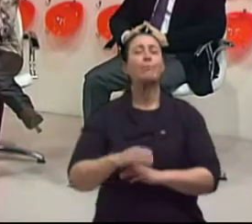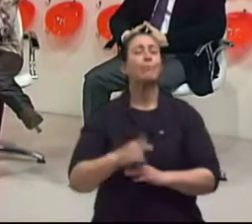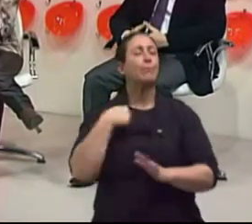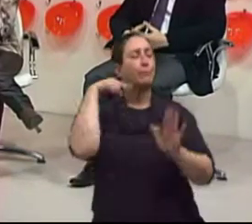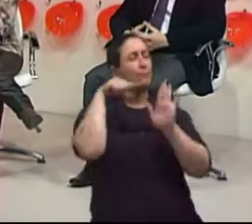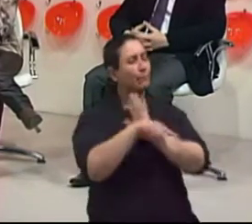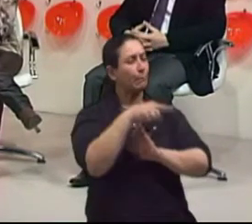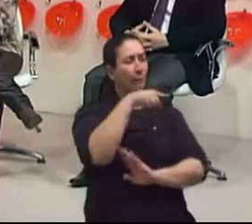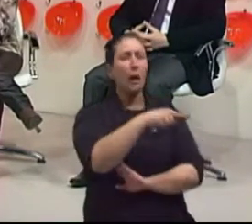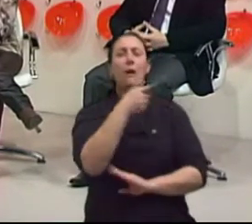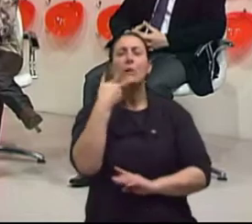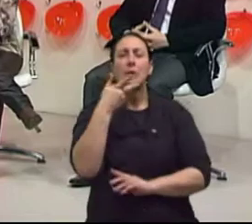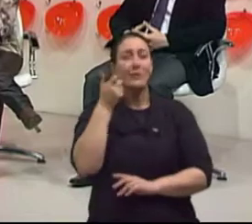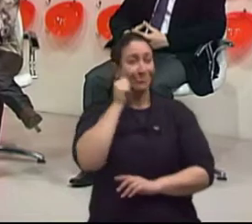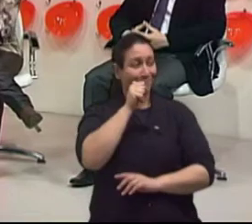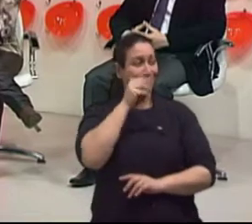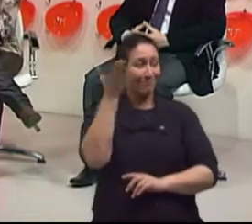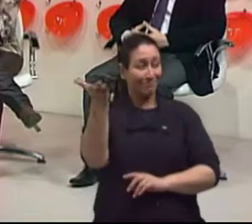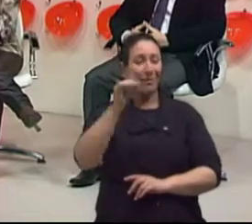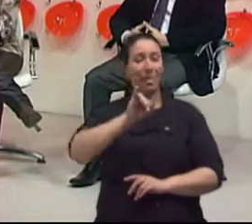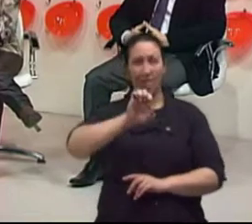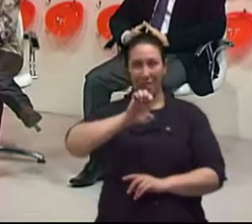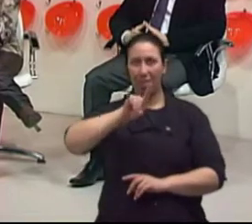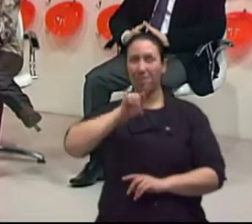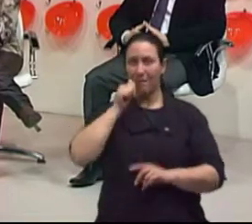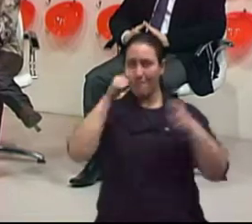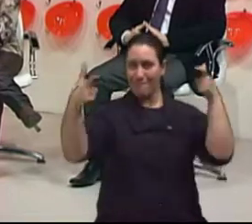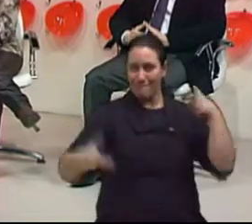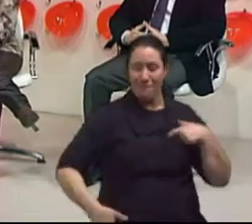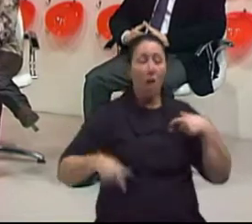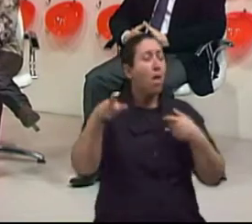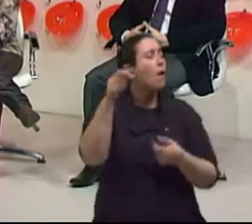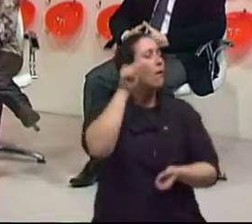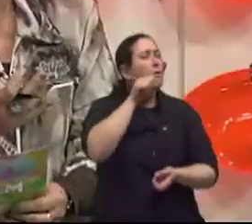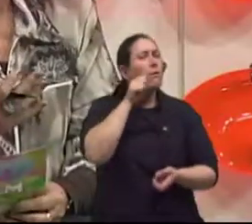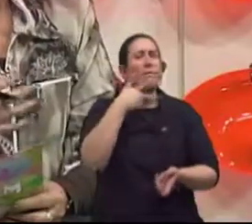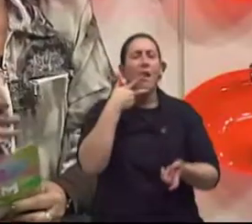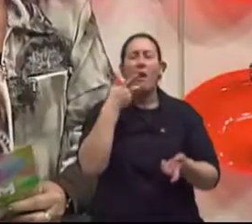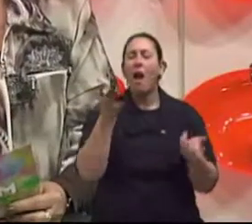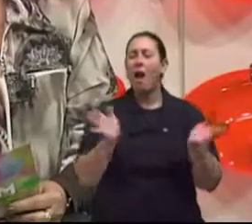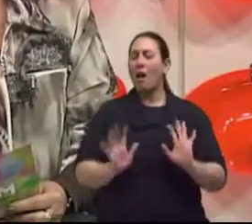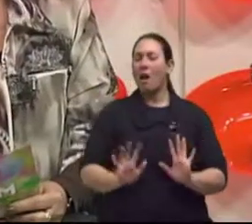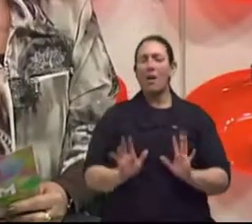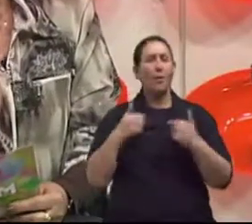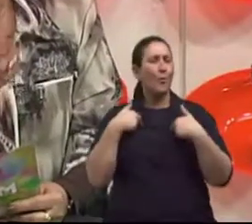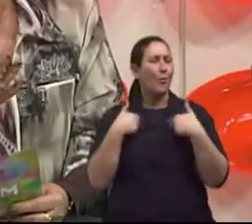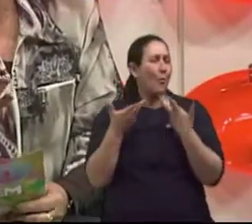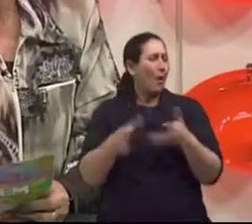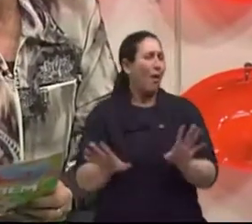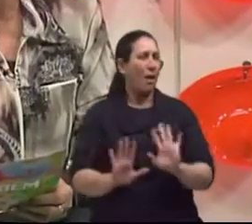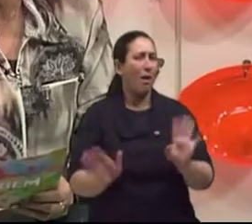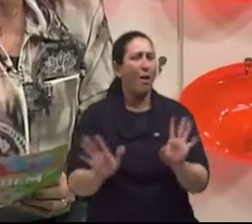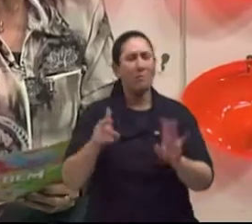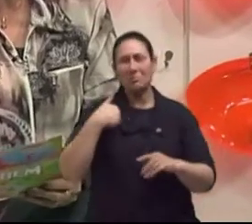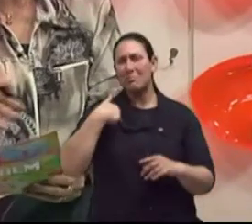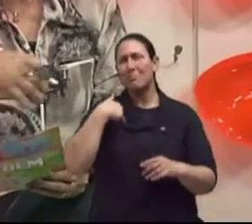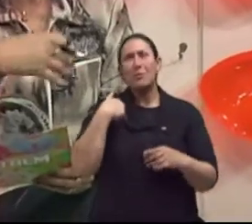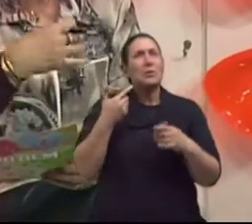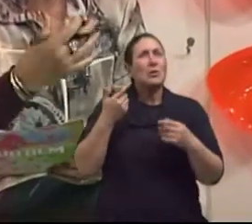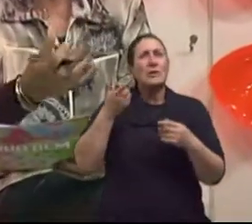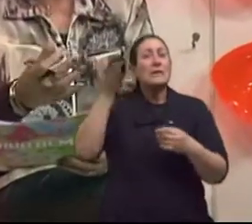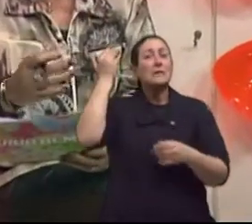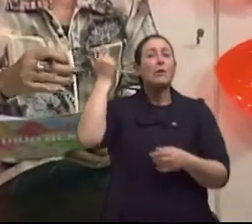ser a Miss. Ela mesma diz assim, eu nem esperava, eu nem queria, e aí ela foi Miss Rainha das